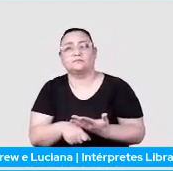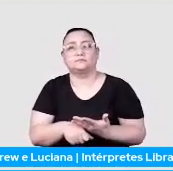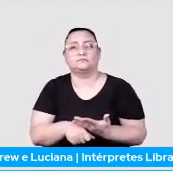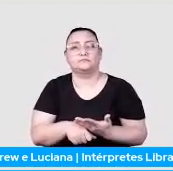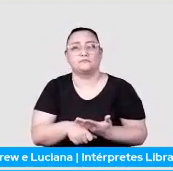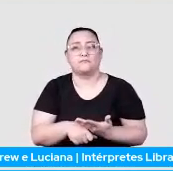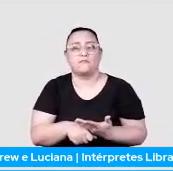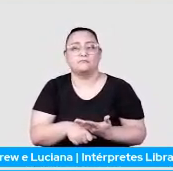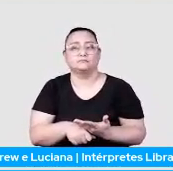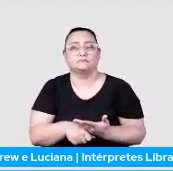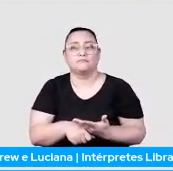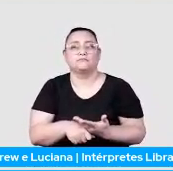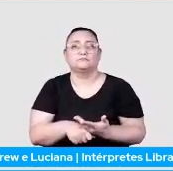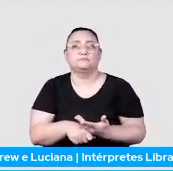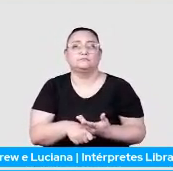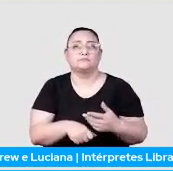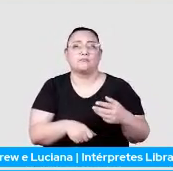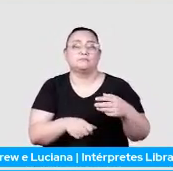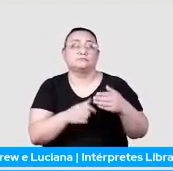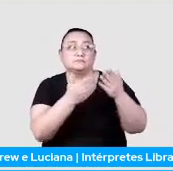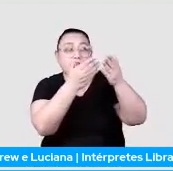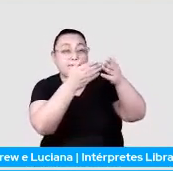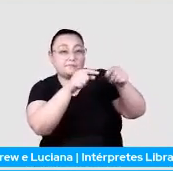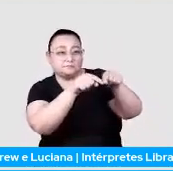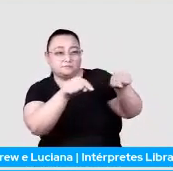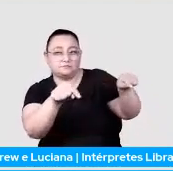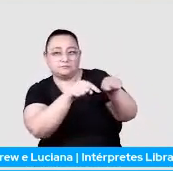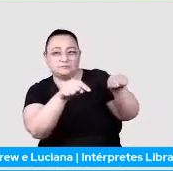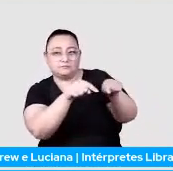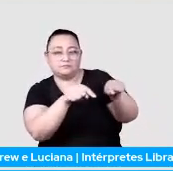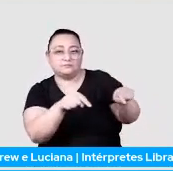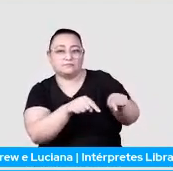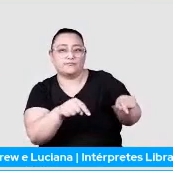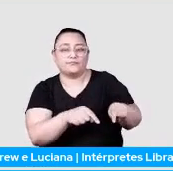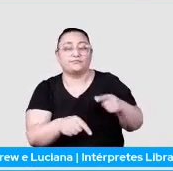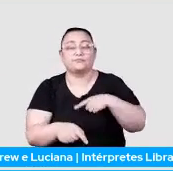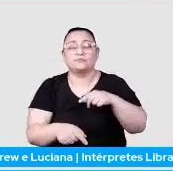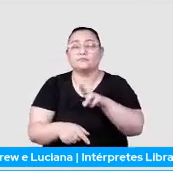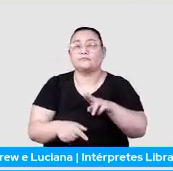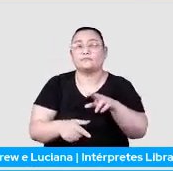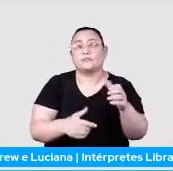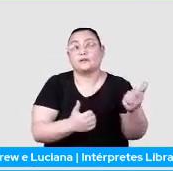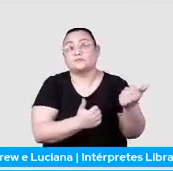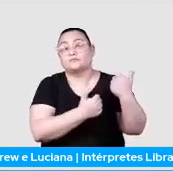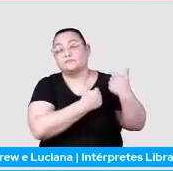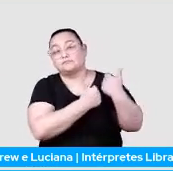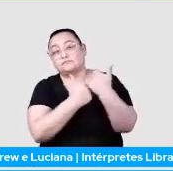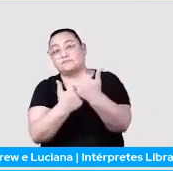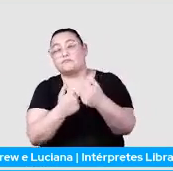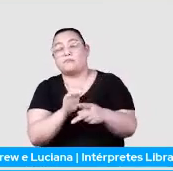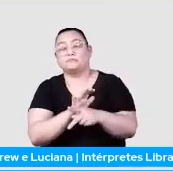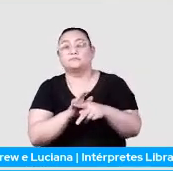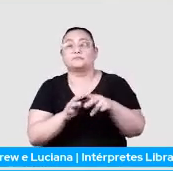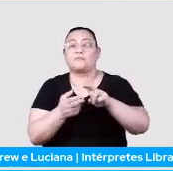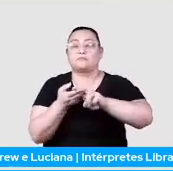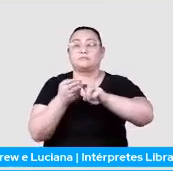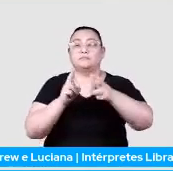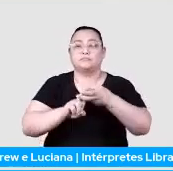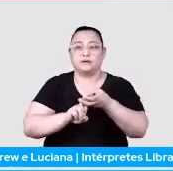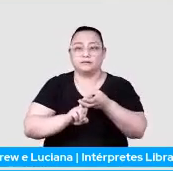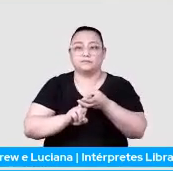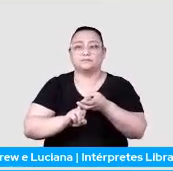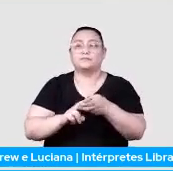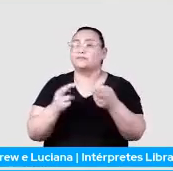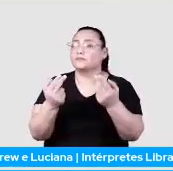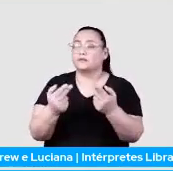os monitors, eles herdam da classe unit test do Python, que é a mesma coisa que a classe de unit test do Jungle